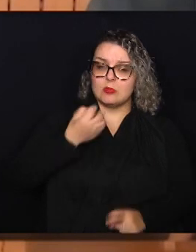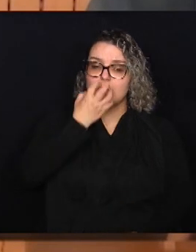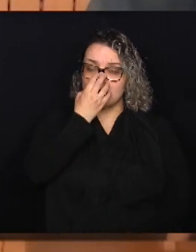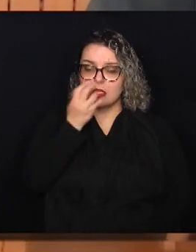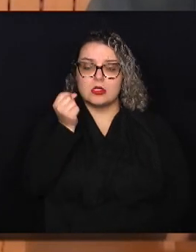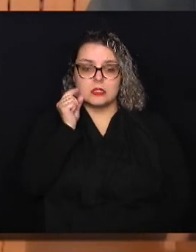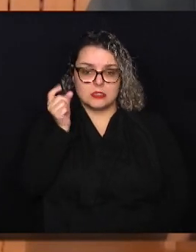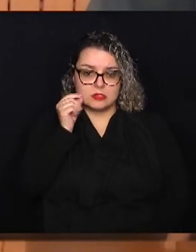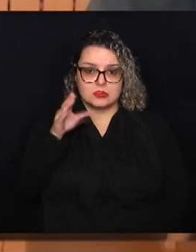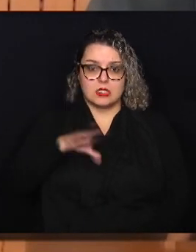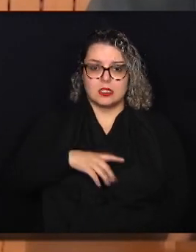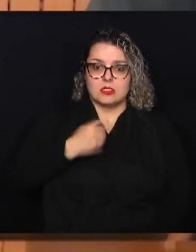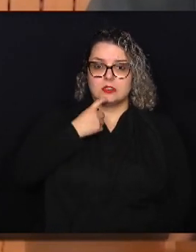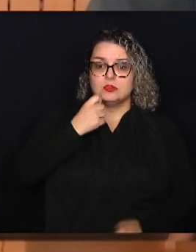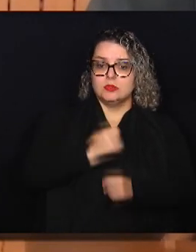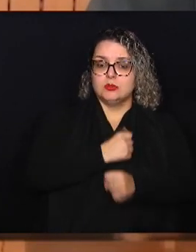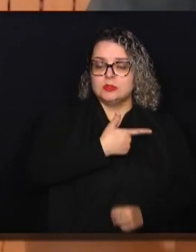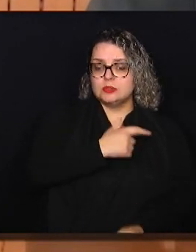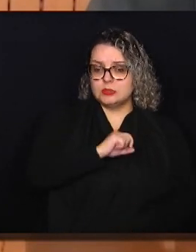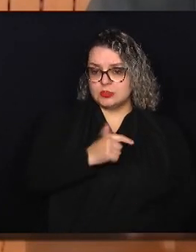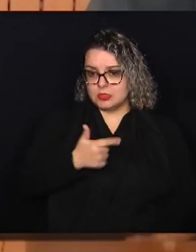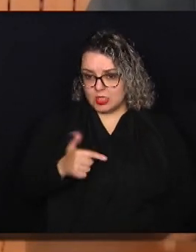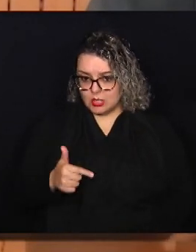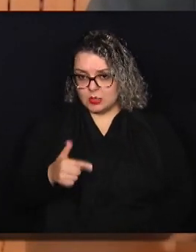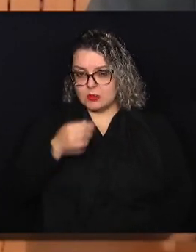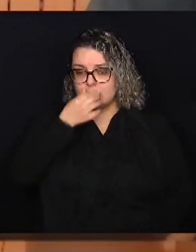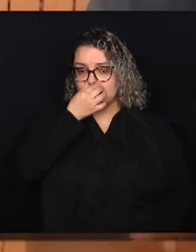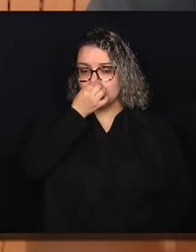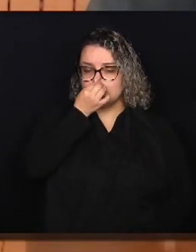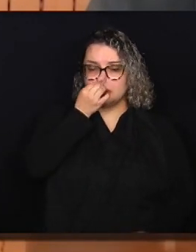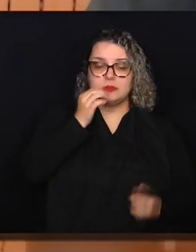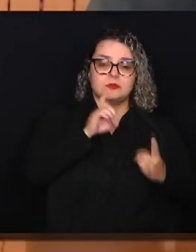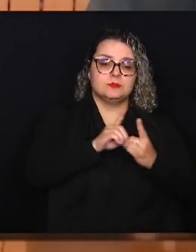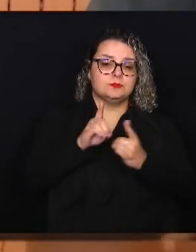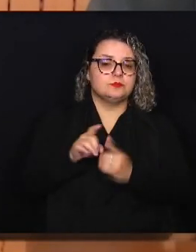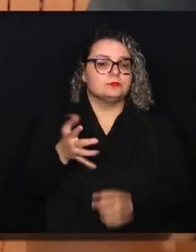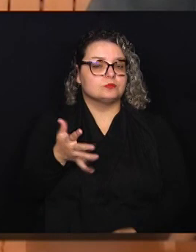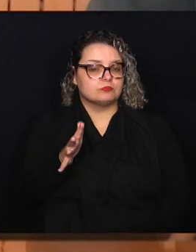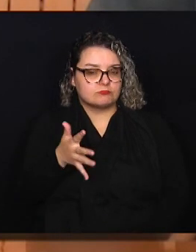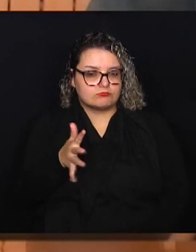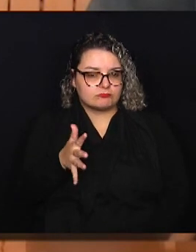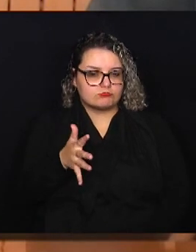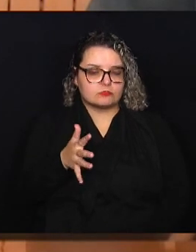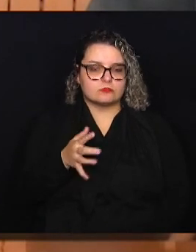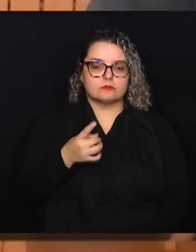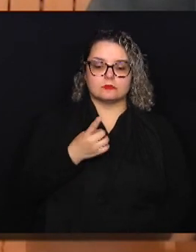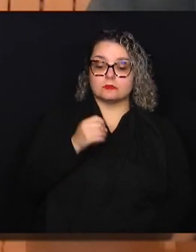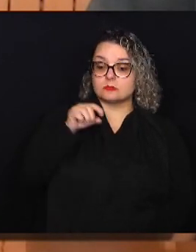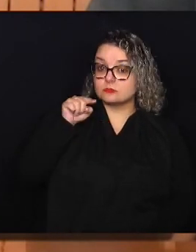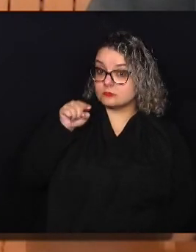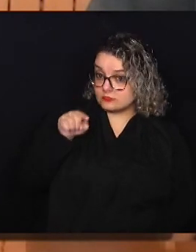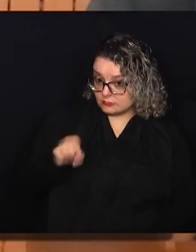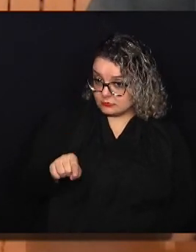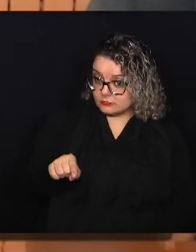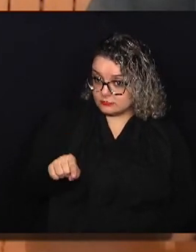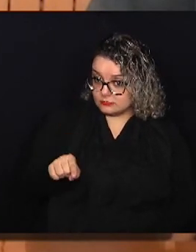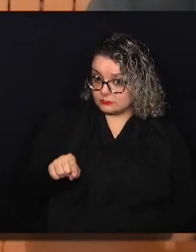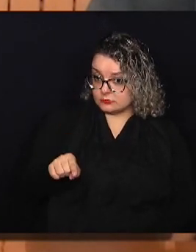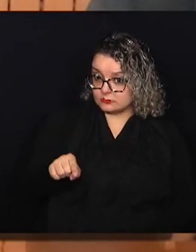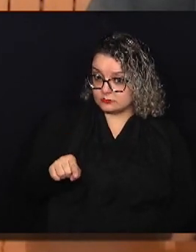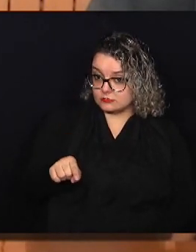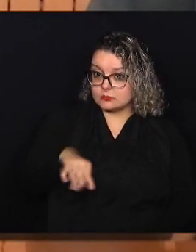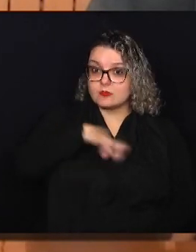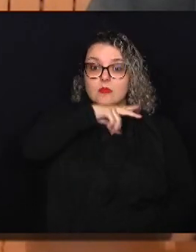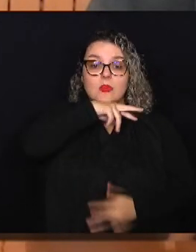cidade. Em 2022, atendeu aproximadamente 10 mil animais